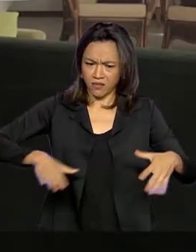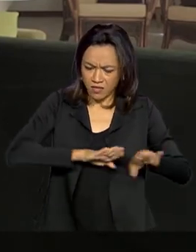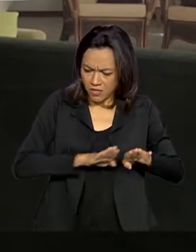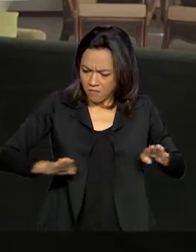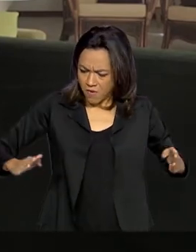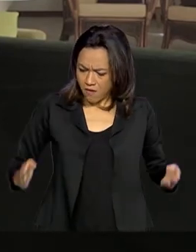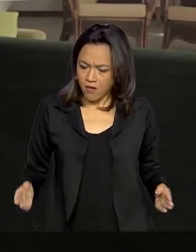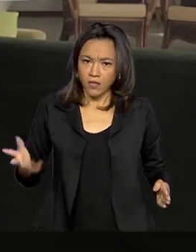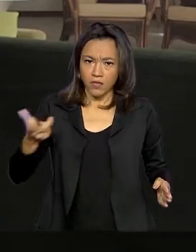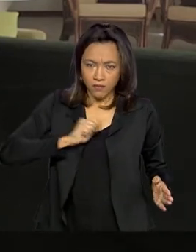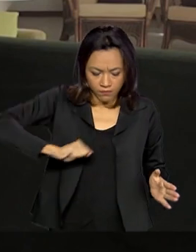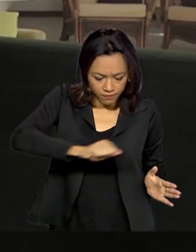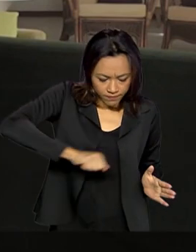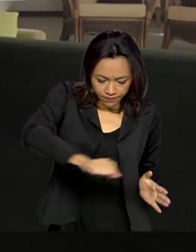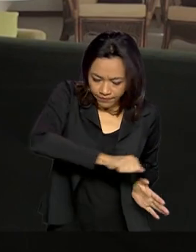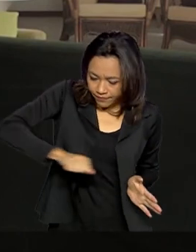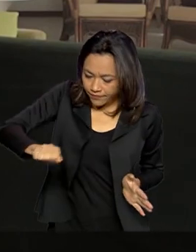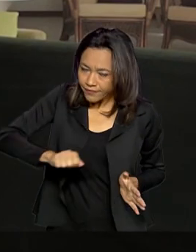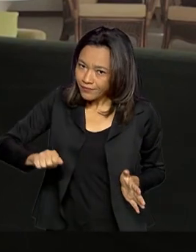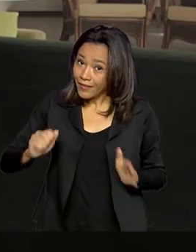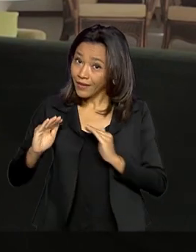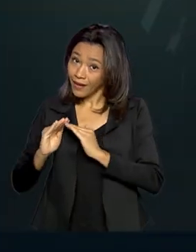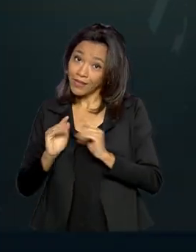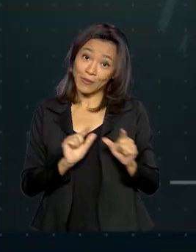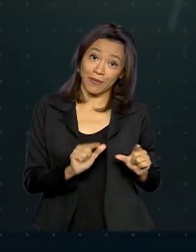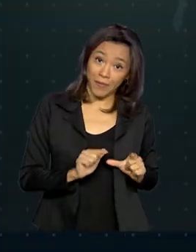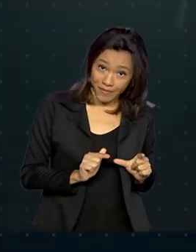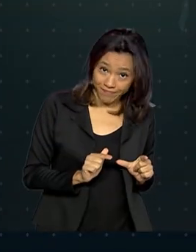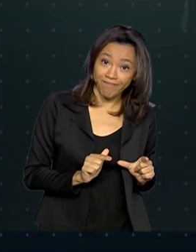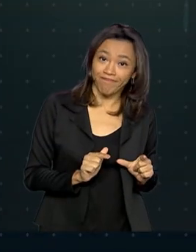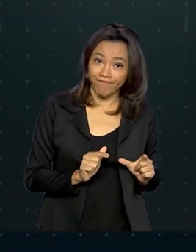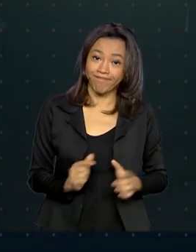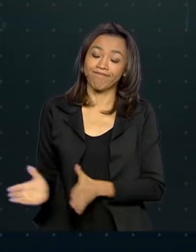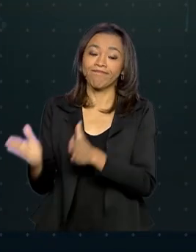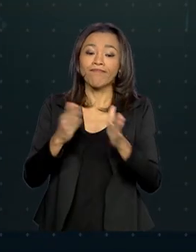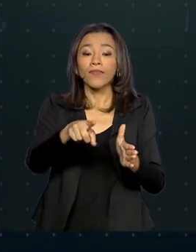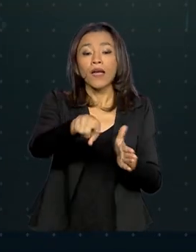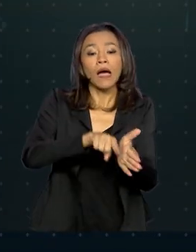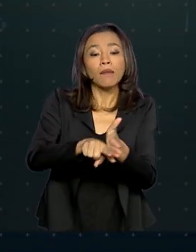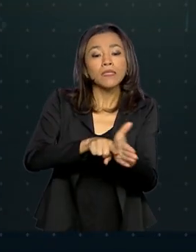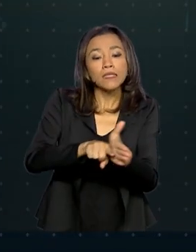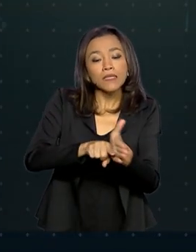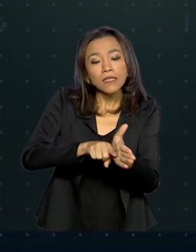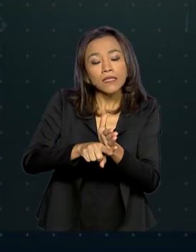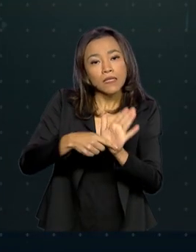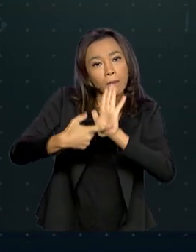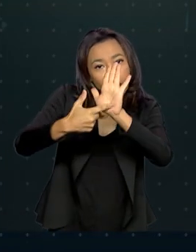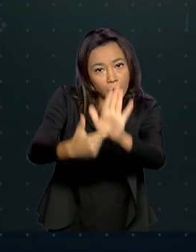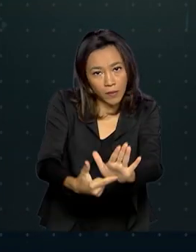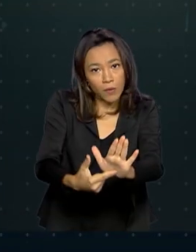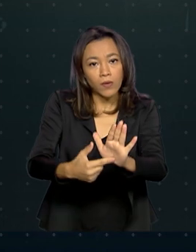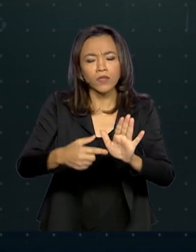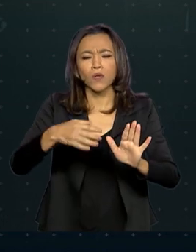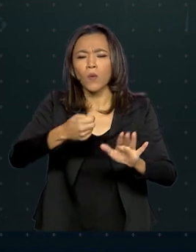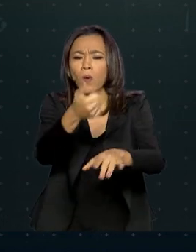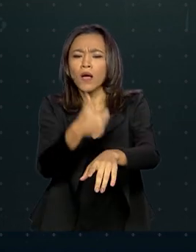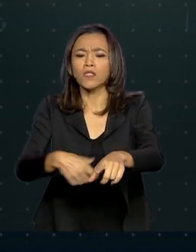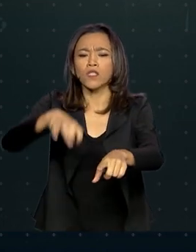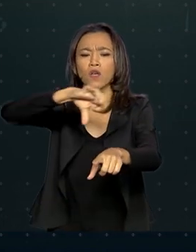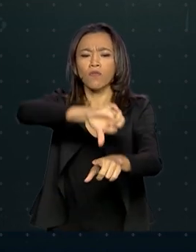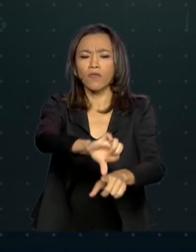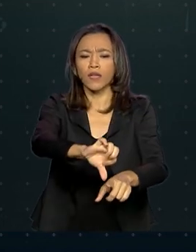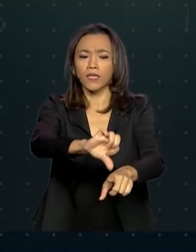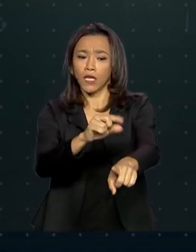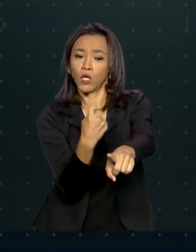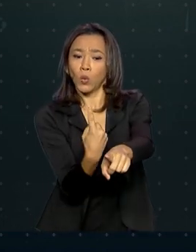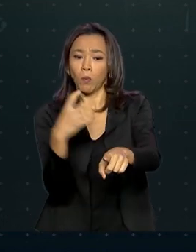superfícies em casa e no trabalho. A pesquisa mostra ainda que quase 91%